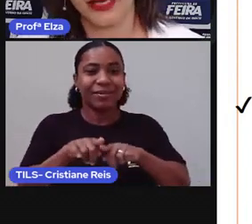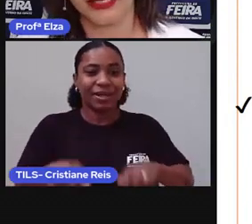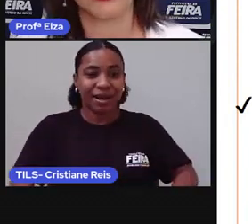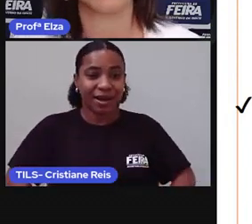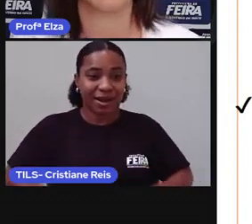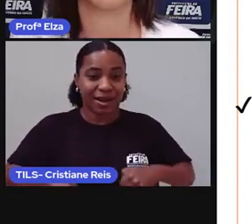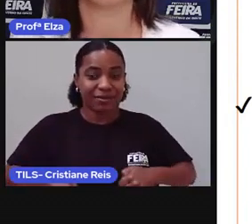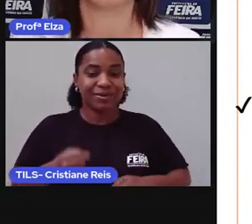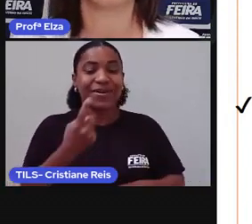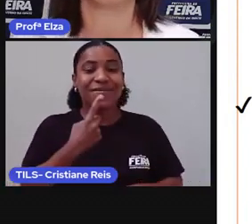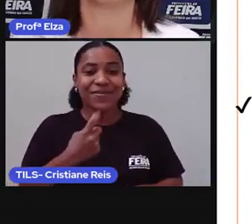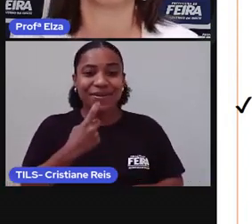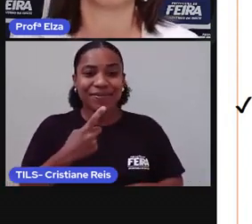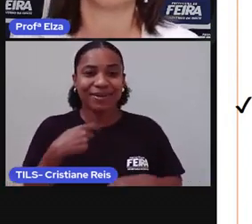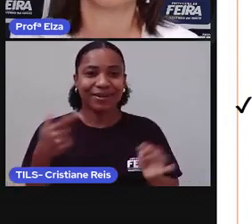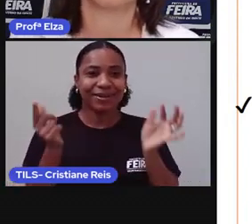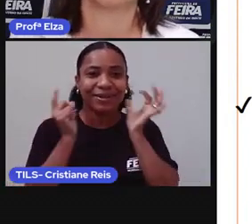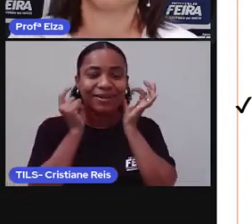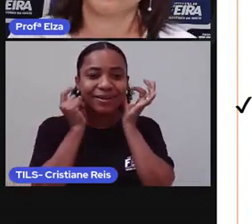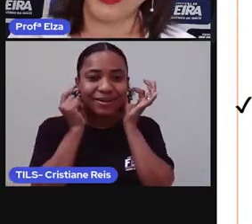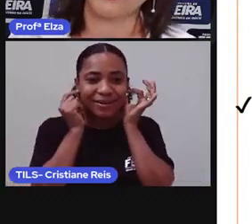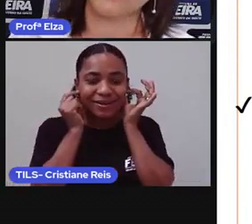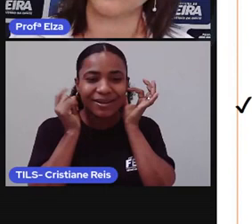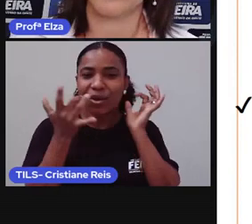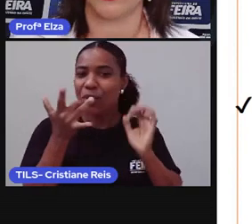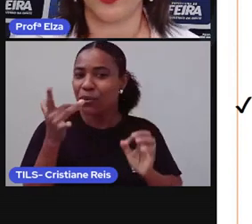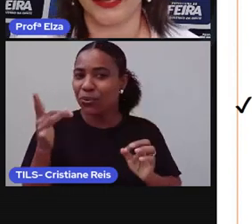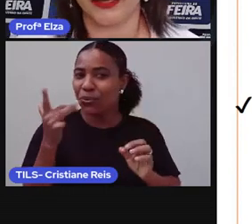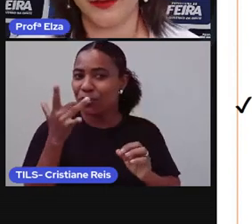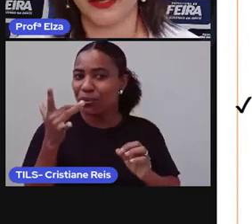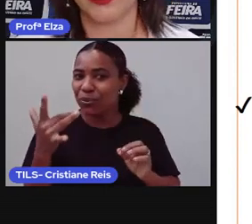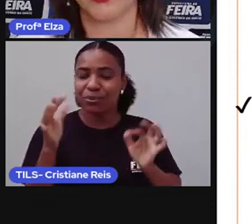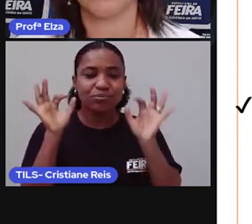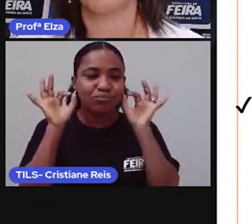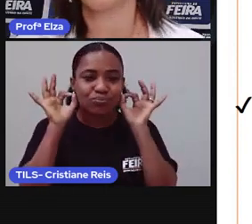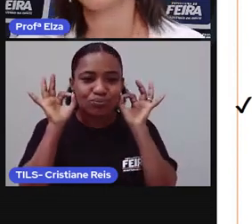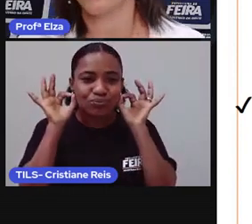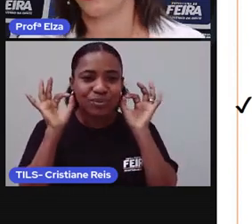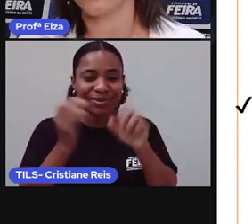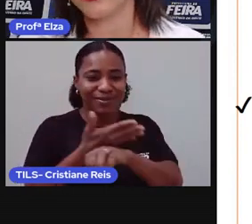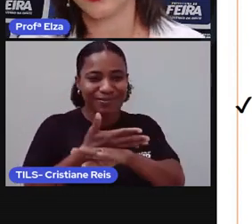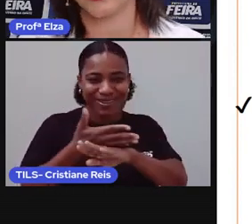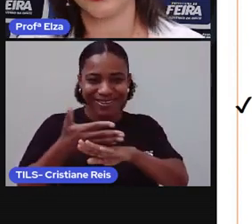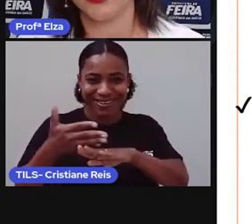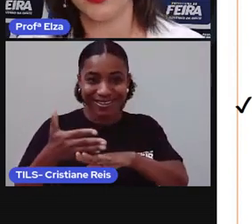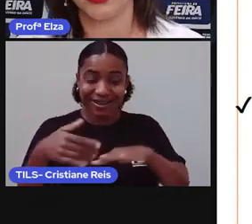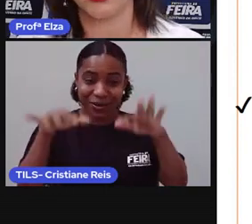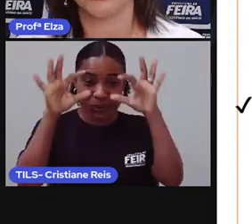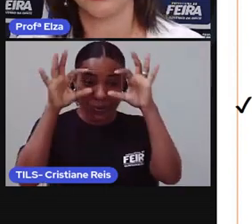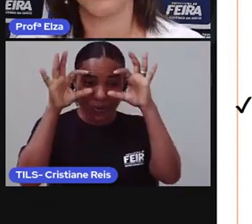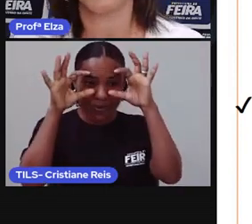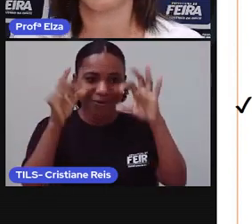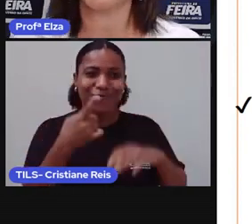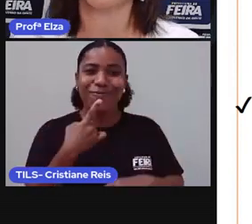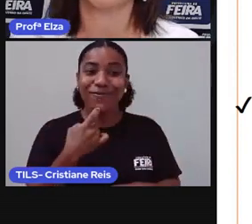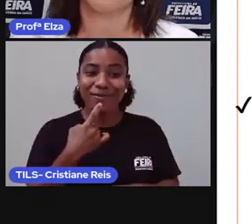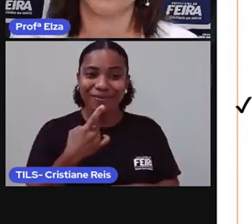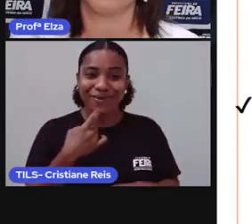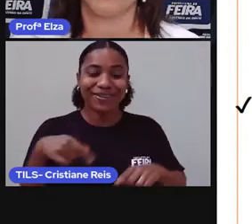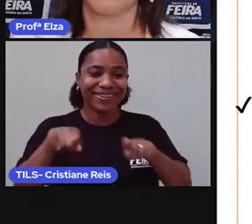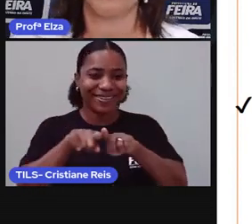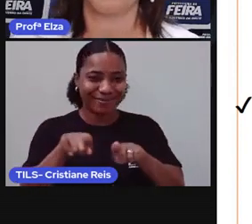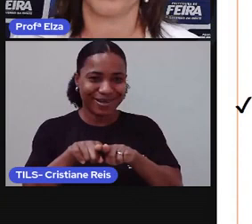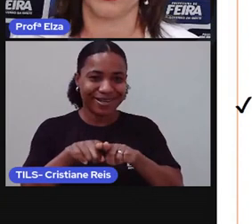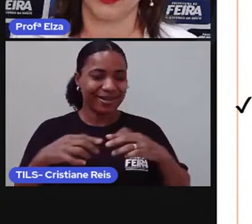vermelha, brincos, dourados, mas com pedra branca. Meus óculos têm haste vermelha e estou